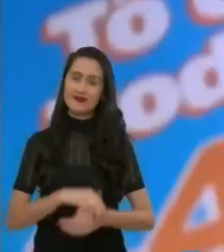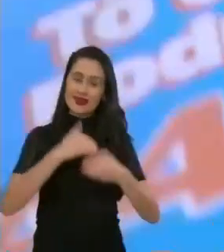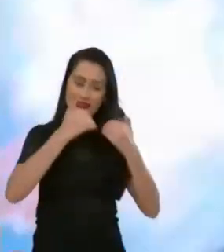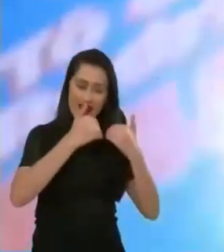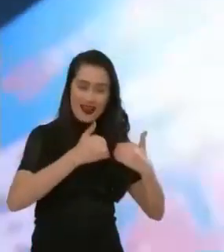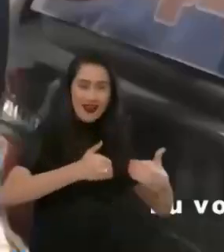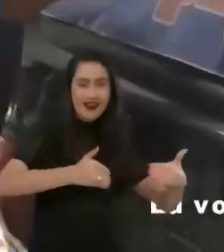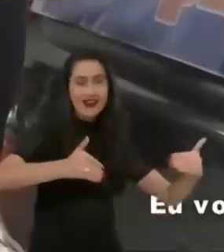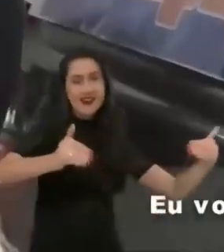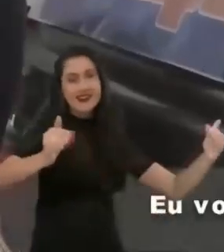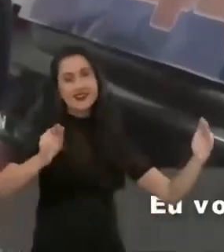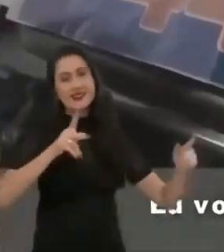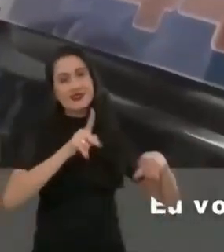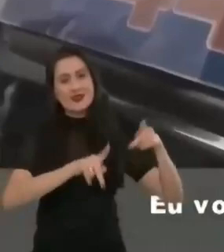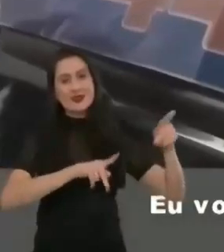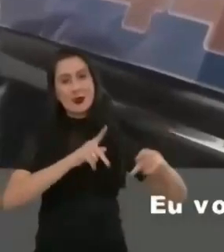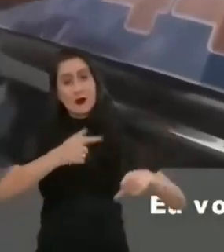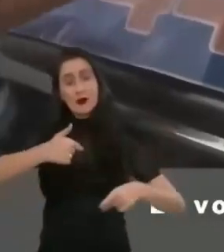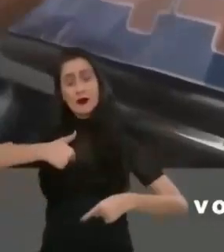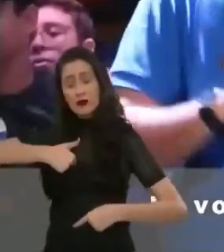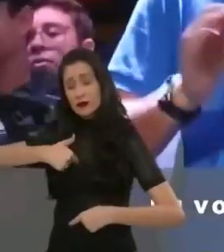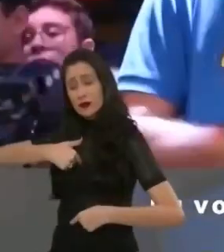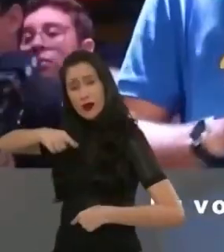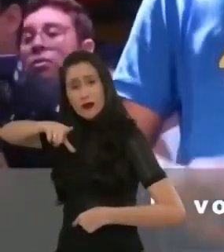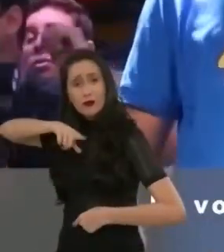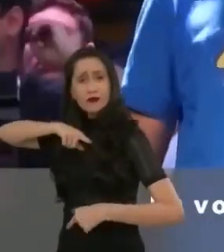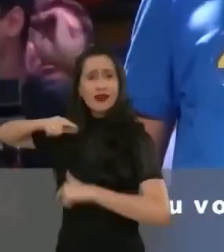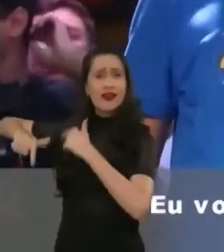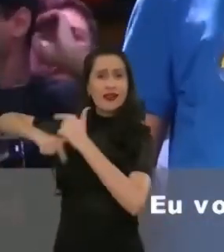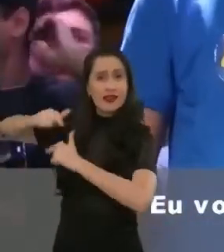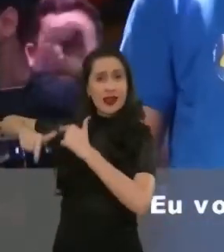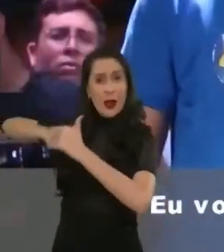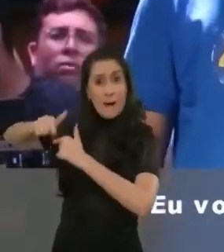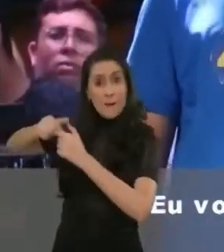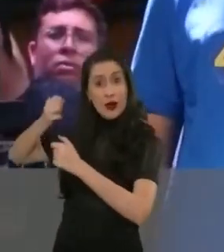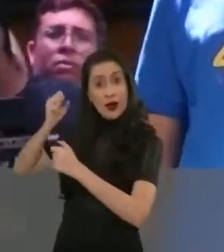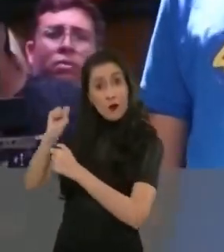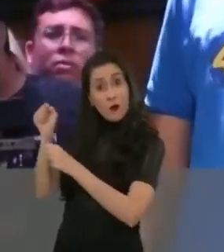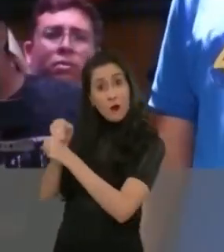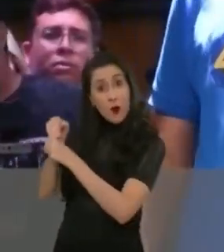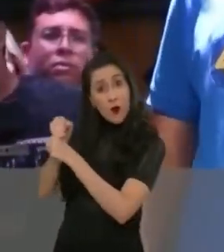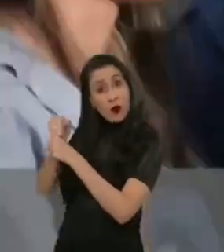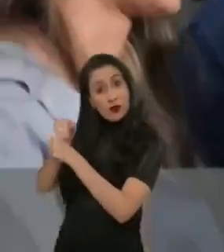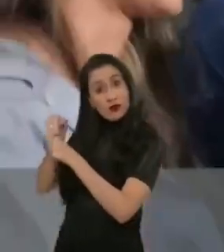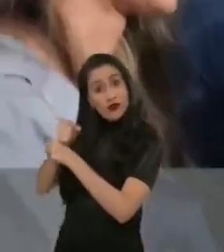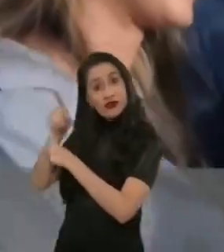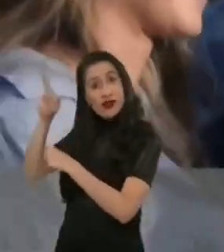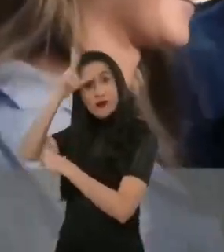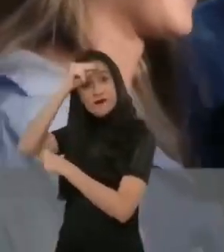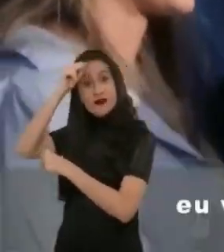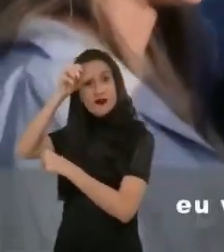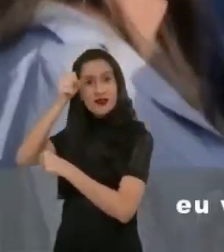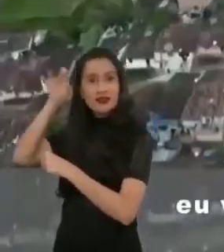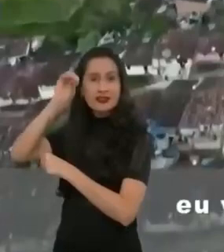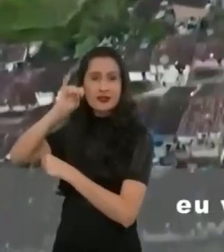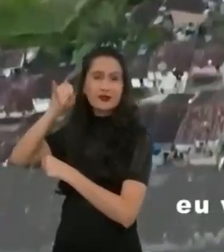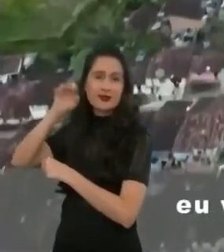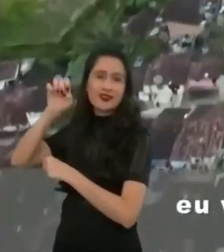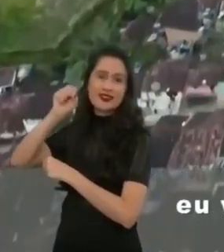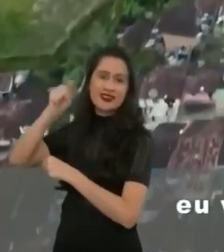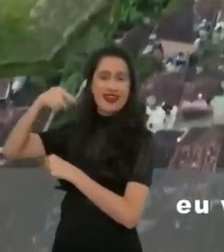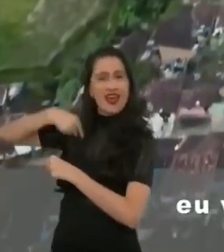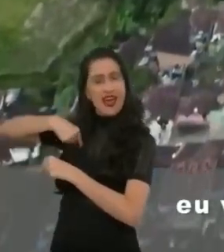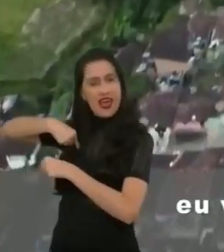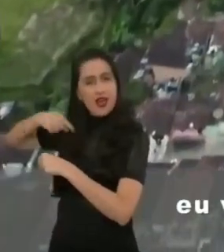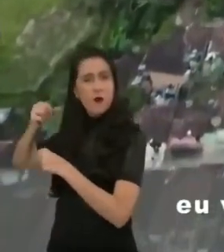porta, meu povo. Eu vou levar o trabalho que eu fiz durante oito anos como prefeito de São José da Laje. Eu vou levar